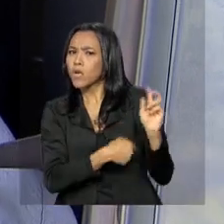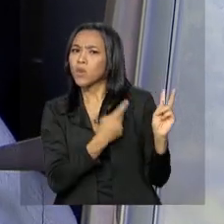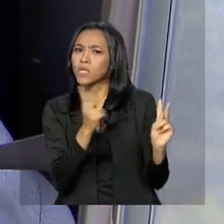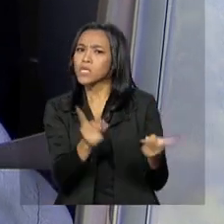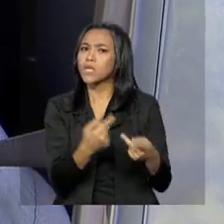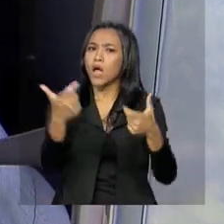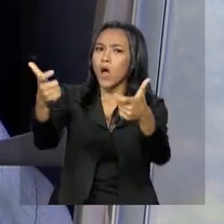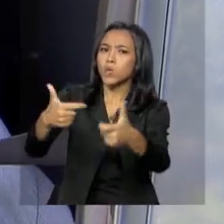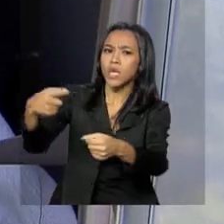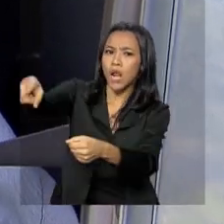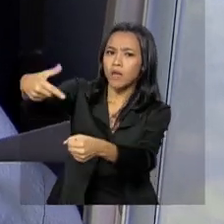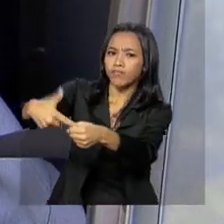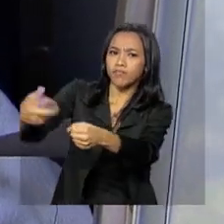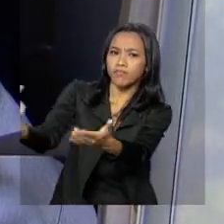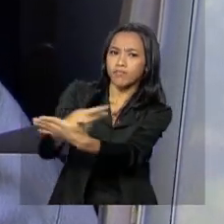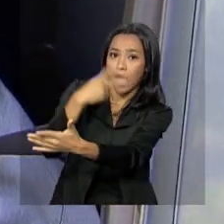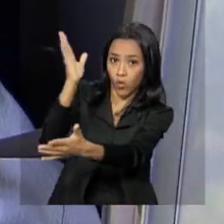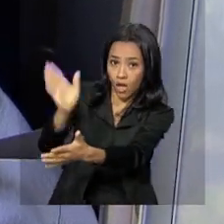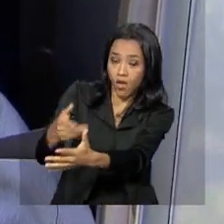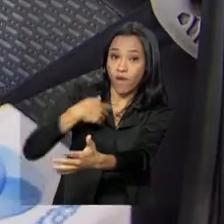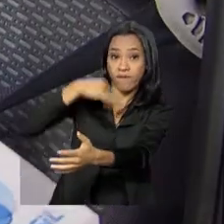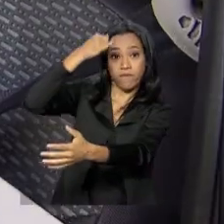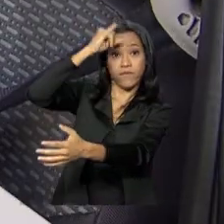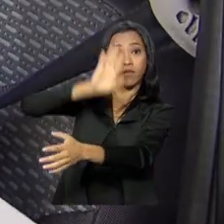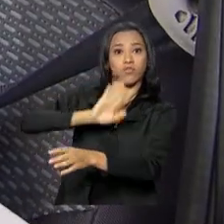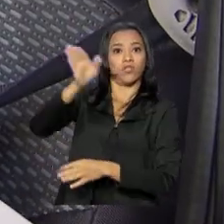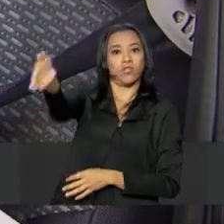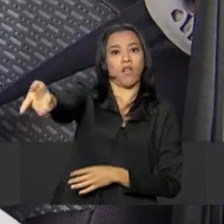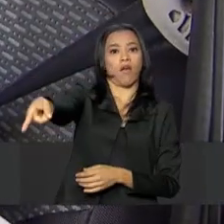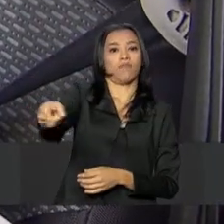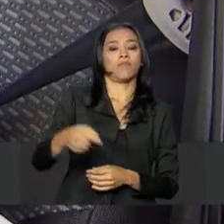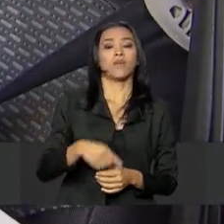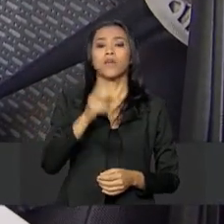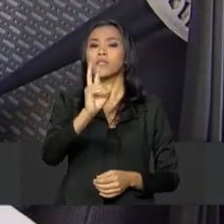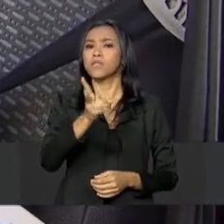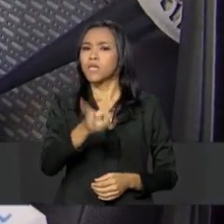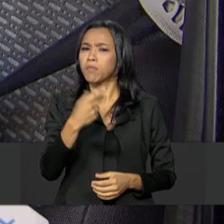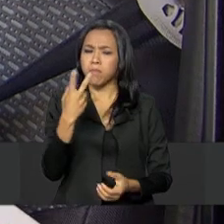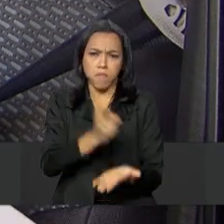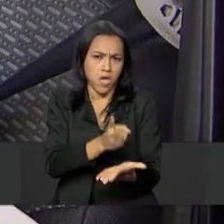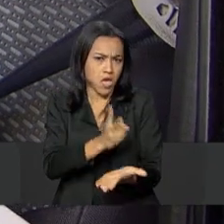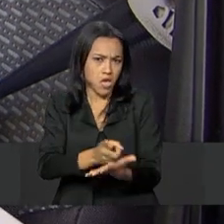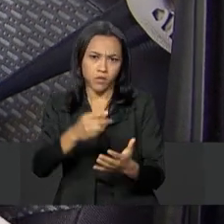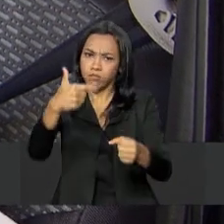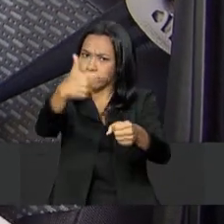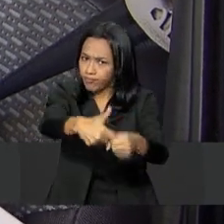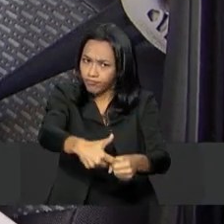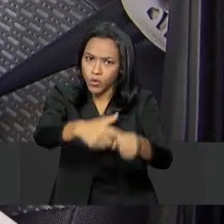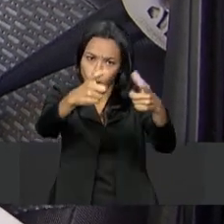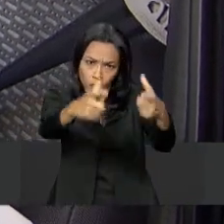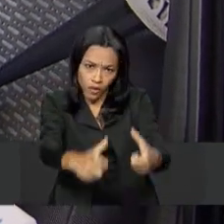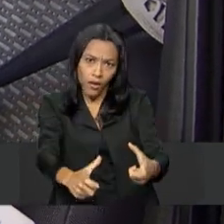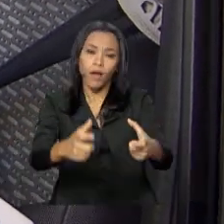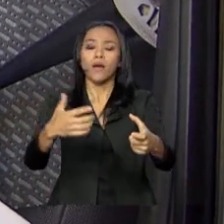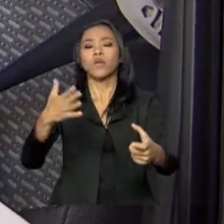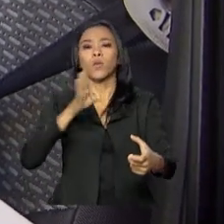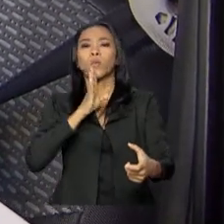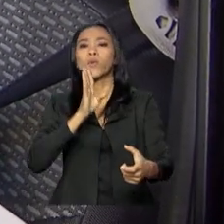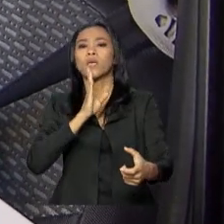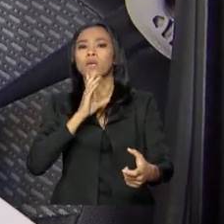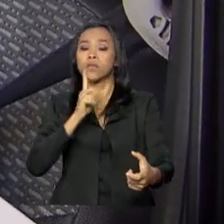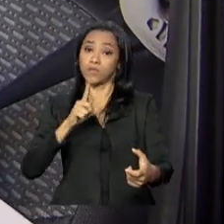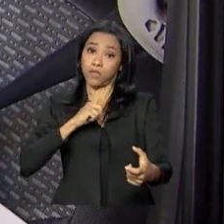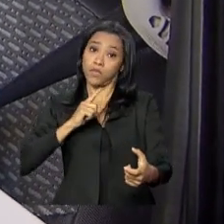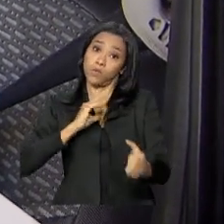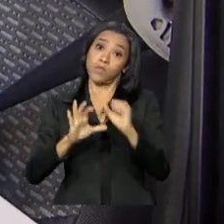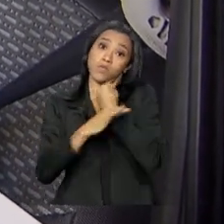que já aconteceu isso, eu evito de estar lá. Eu procuro sempre abastecer nos mesmos postos que eu conheço e já tenho confiança.